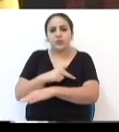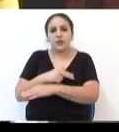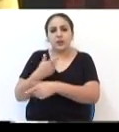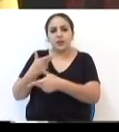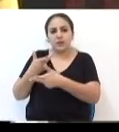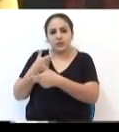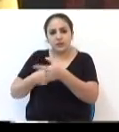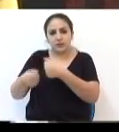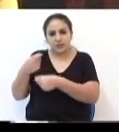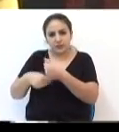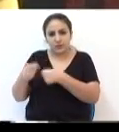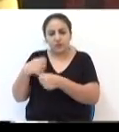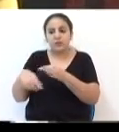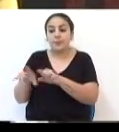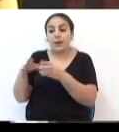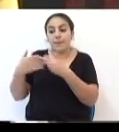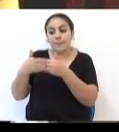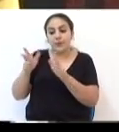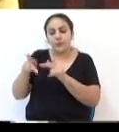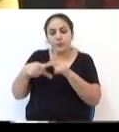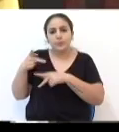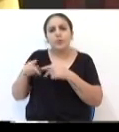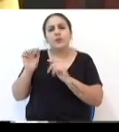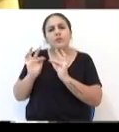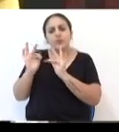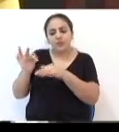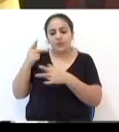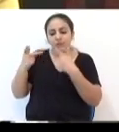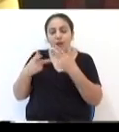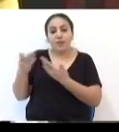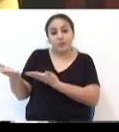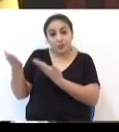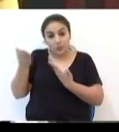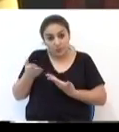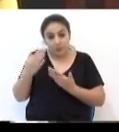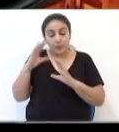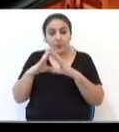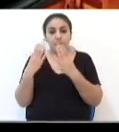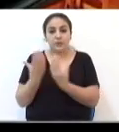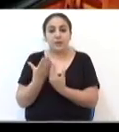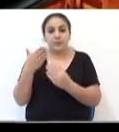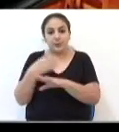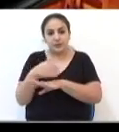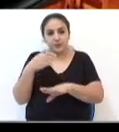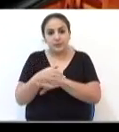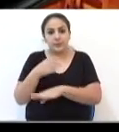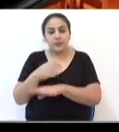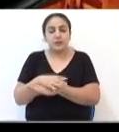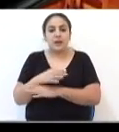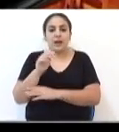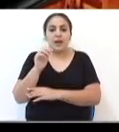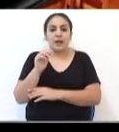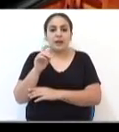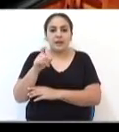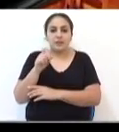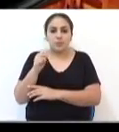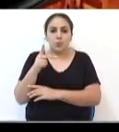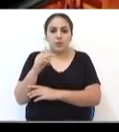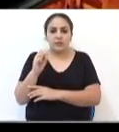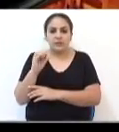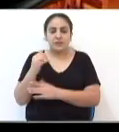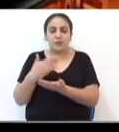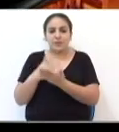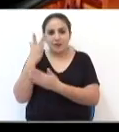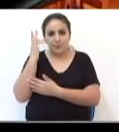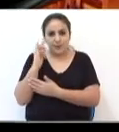rodada de negócios toda aberta à população. Então, para encerrar, peço para você deixar o convite para a comunidade participar da Expo Assis, que inicia